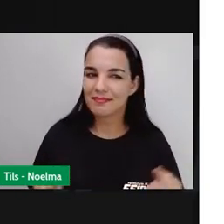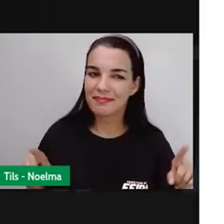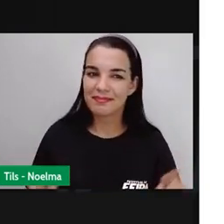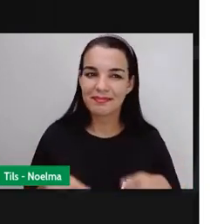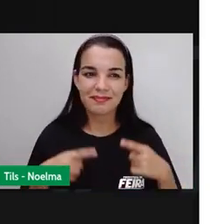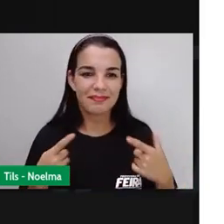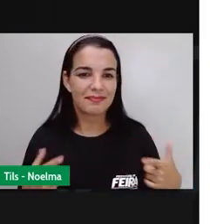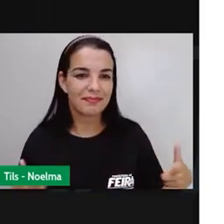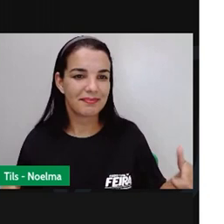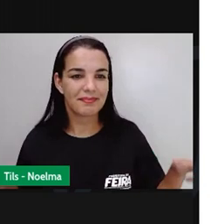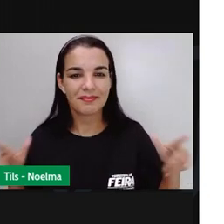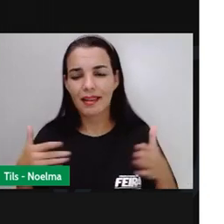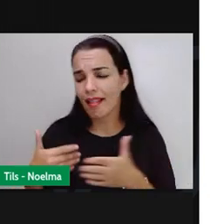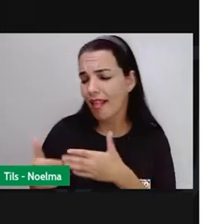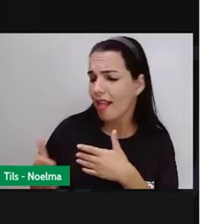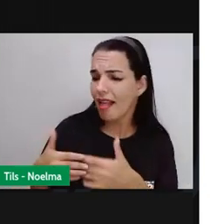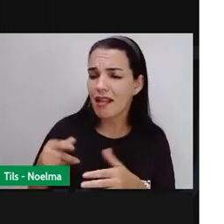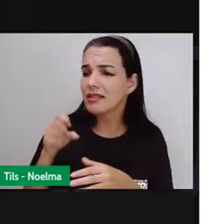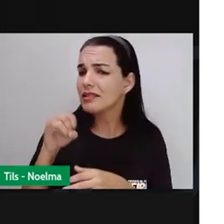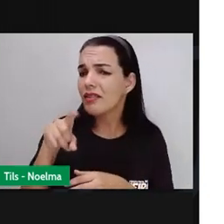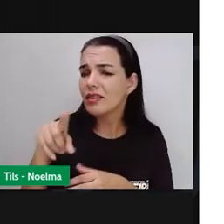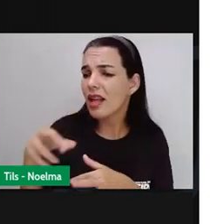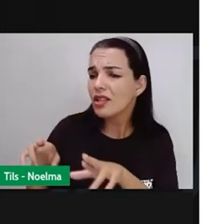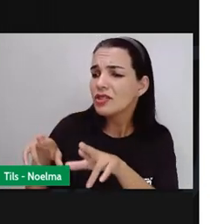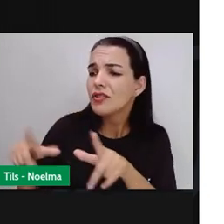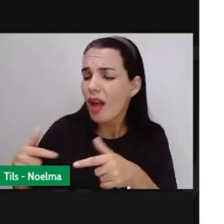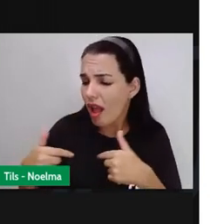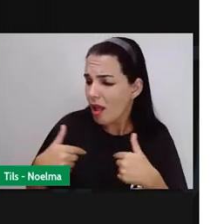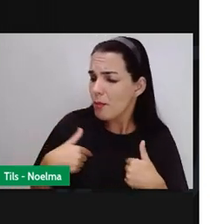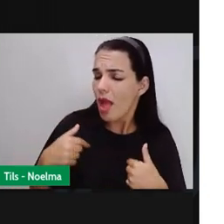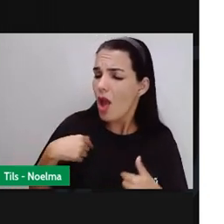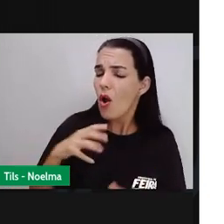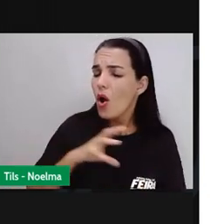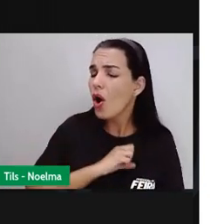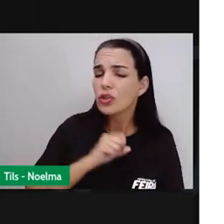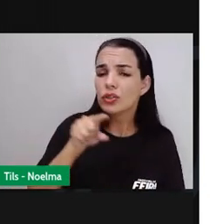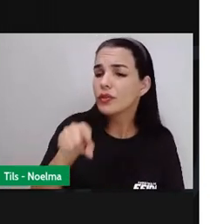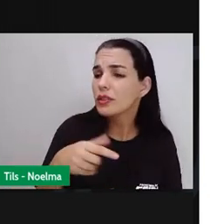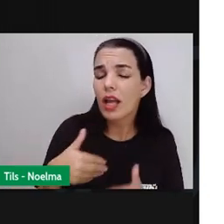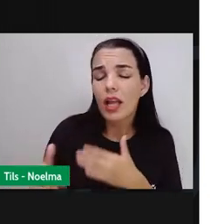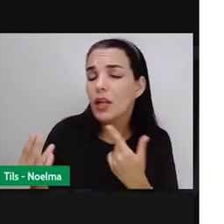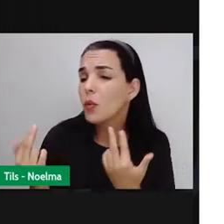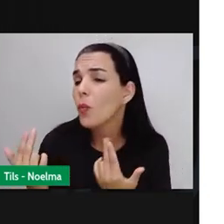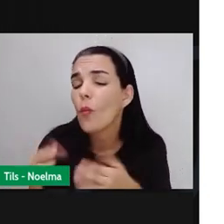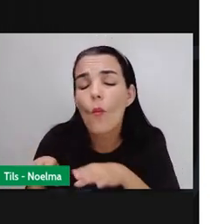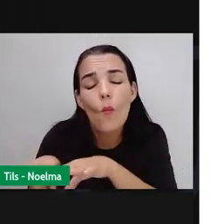Não importa se você é diferente de mim, eu gosto de você mesmo assim.